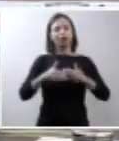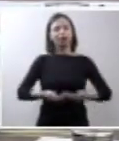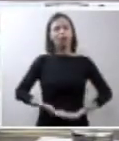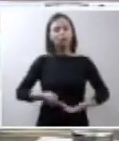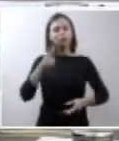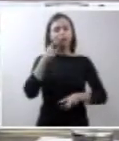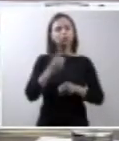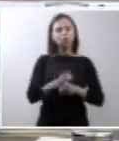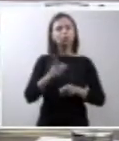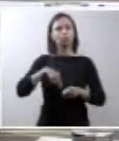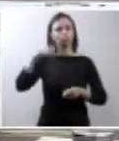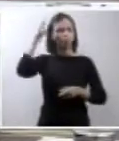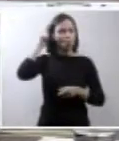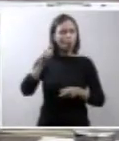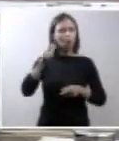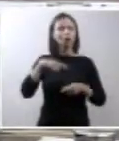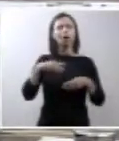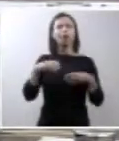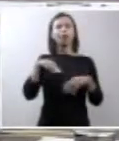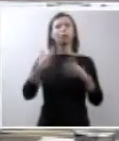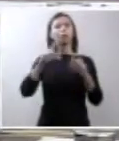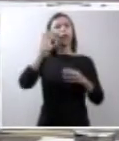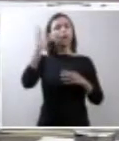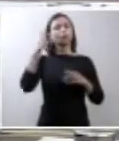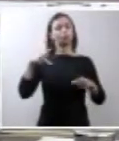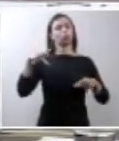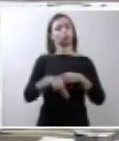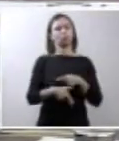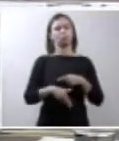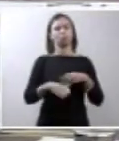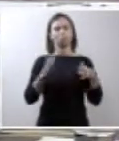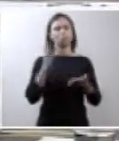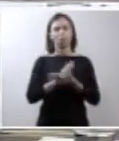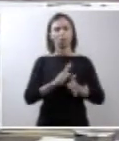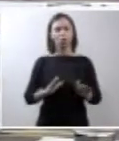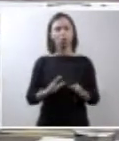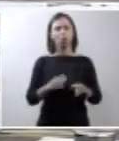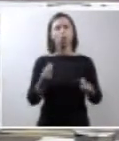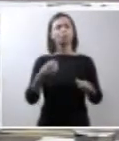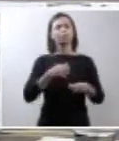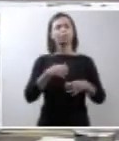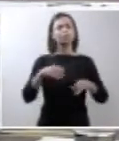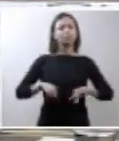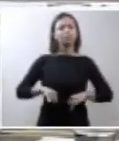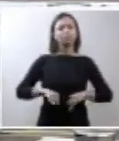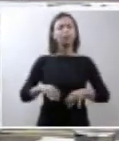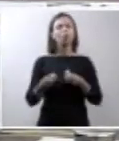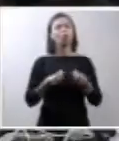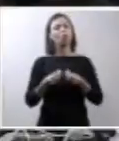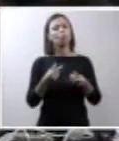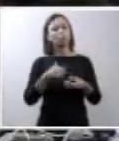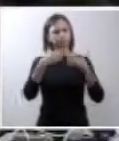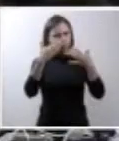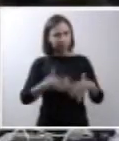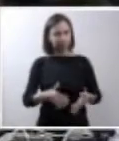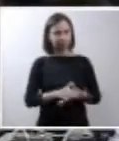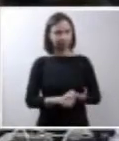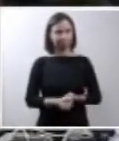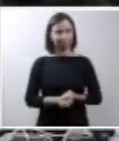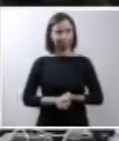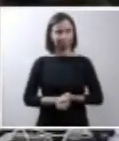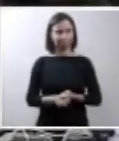significativa você poder interromper aquela gestação tão sofrida. Sim, fez grande